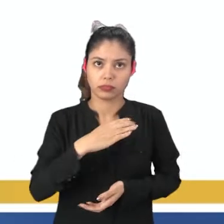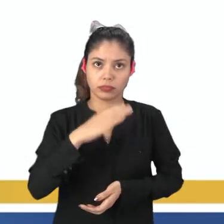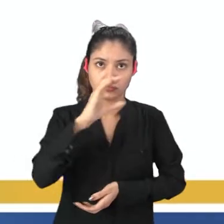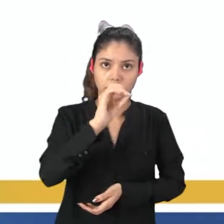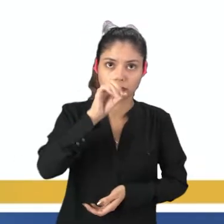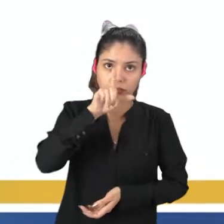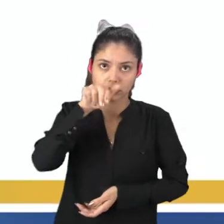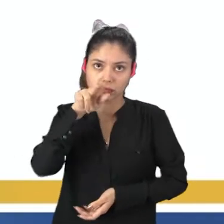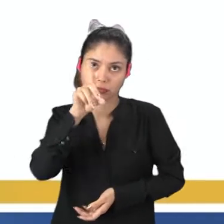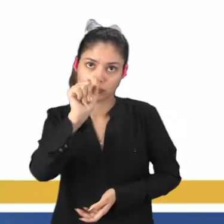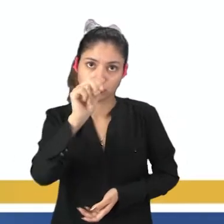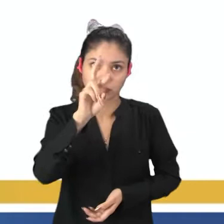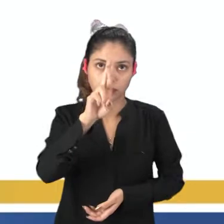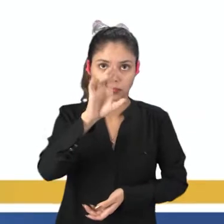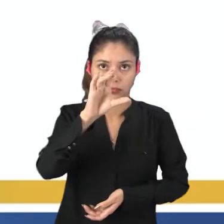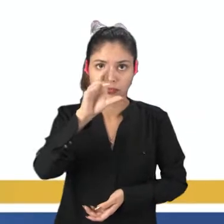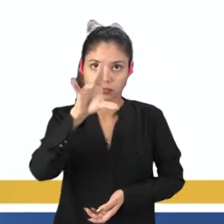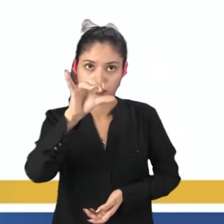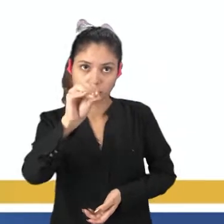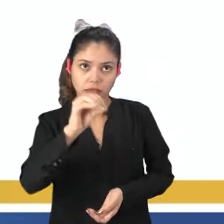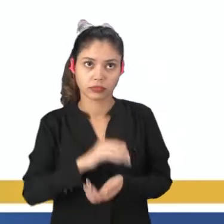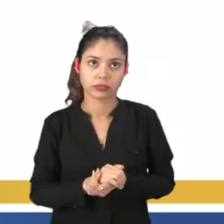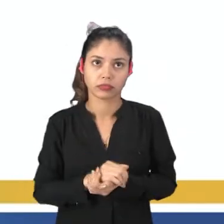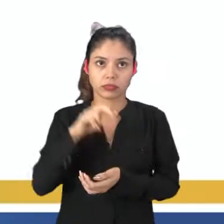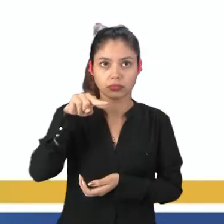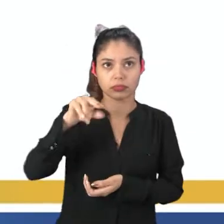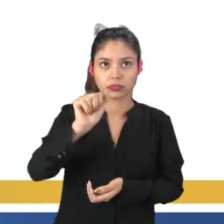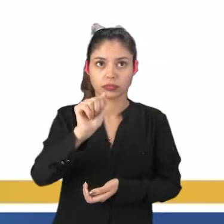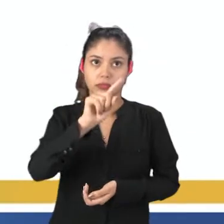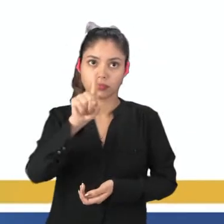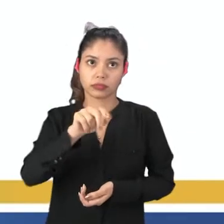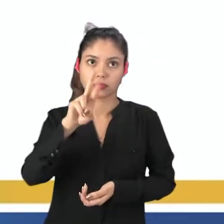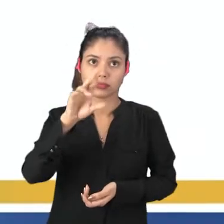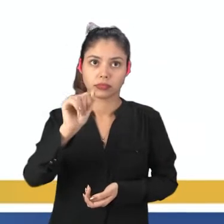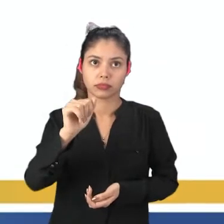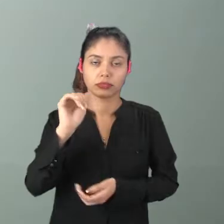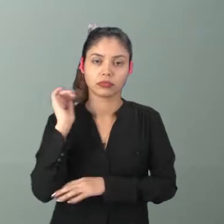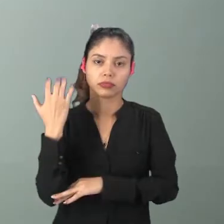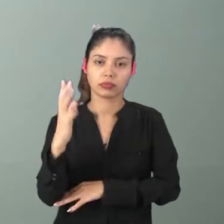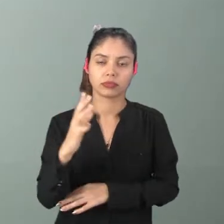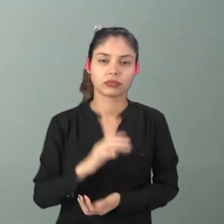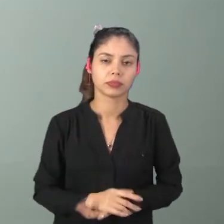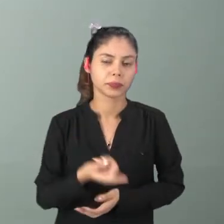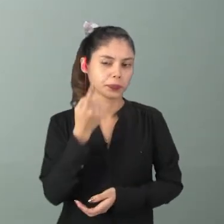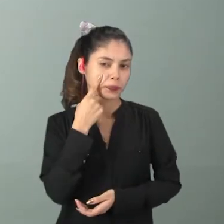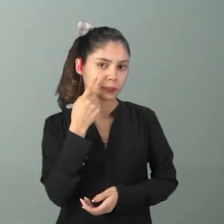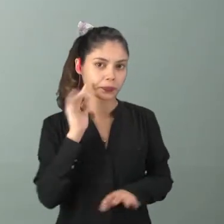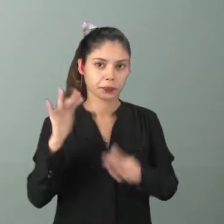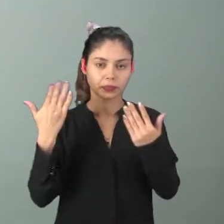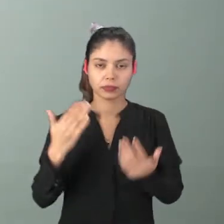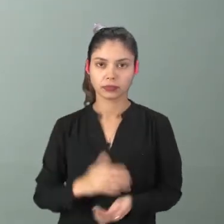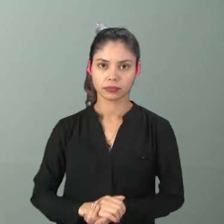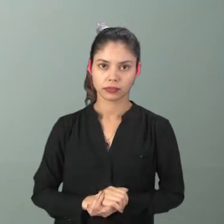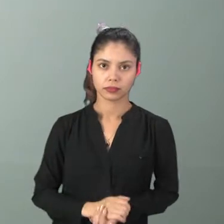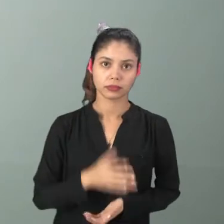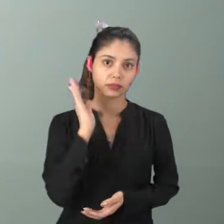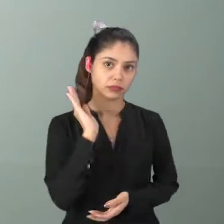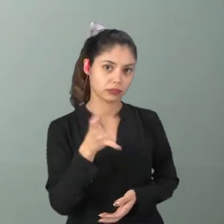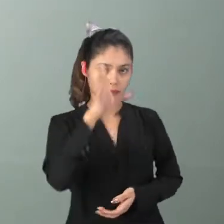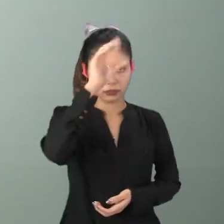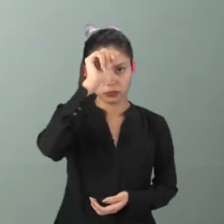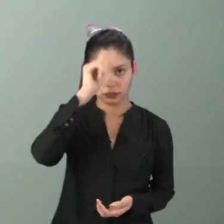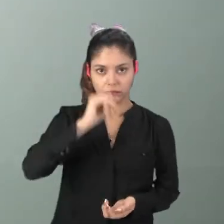Olinda, Recife e Nazaré da Mata, certo? Então, olha aqui pra mim. A gente já